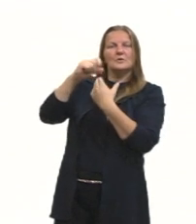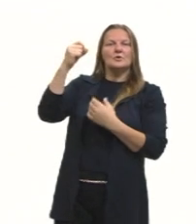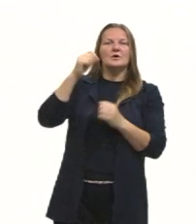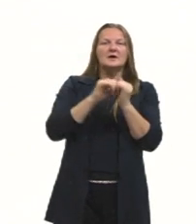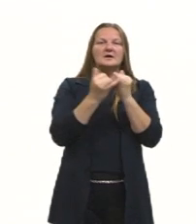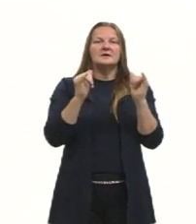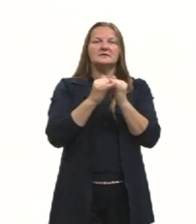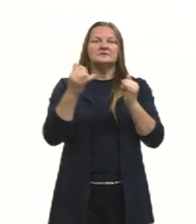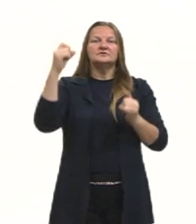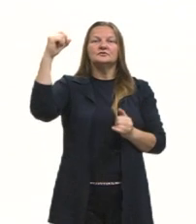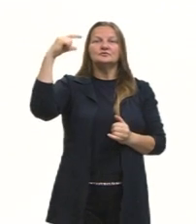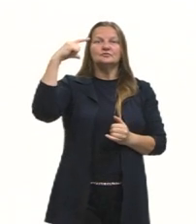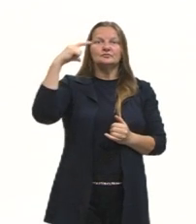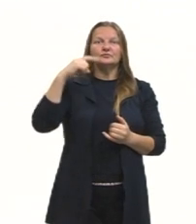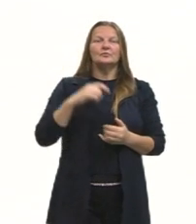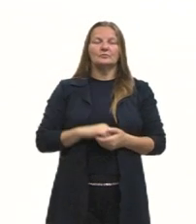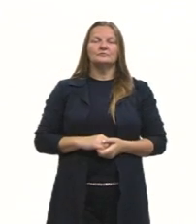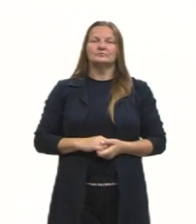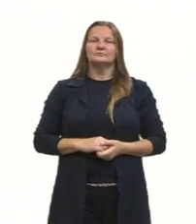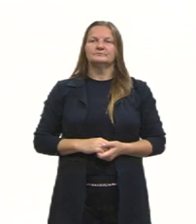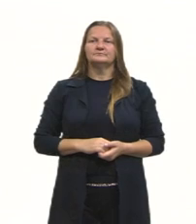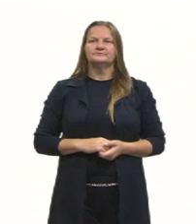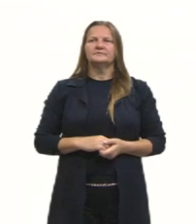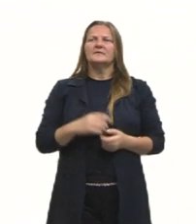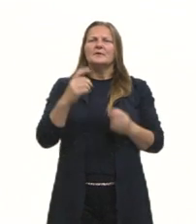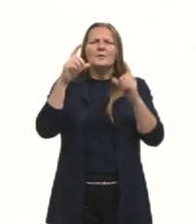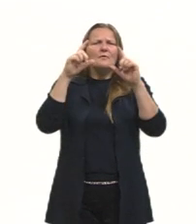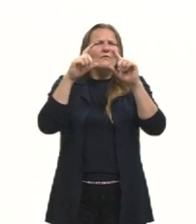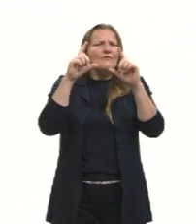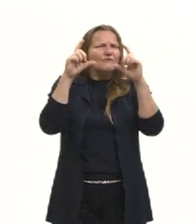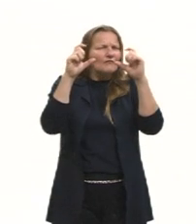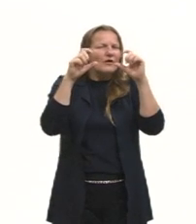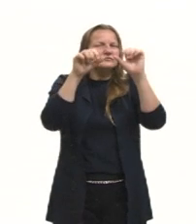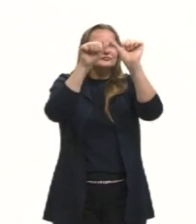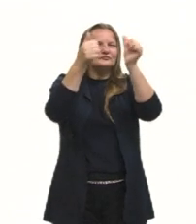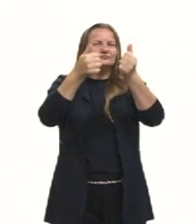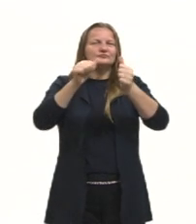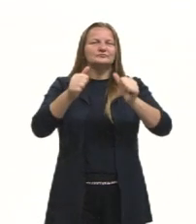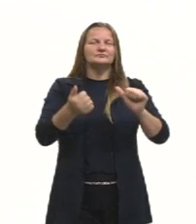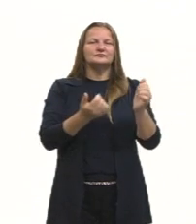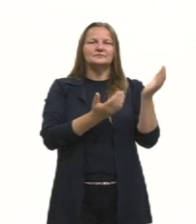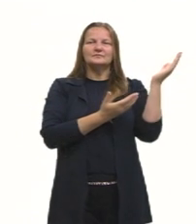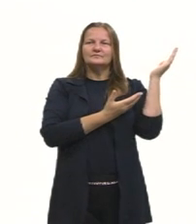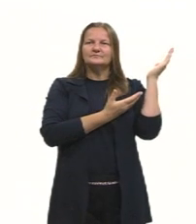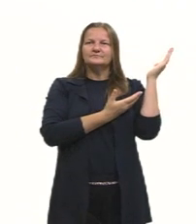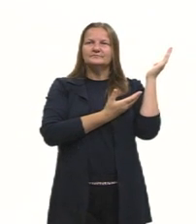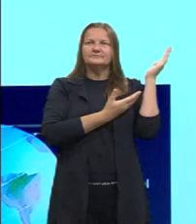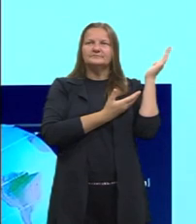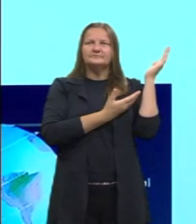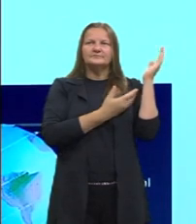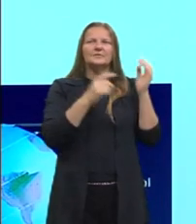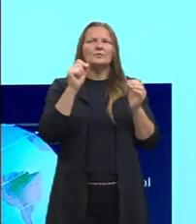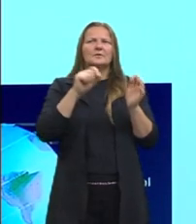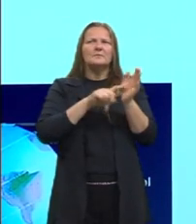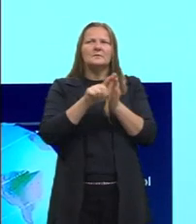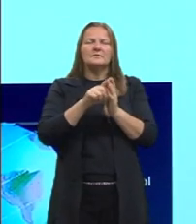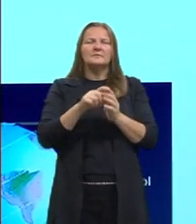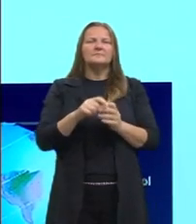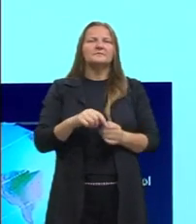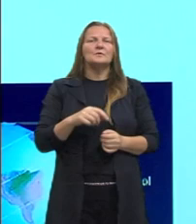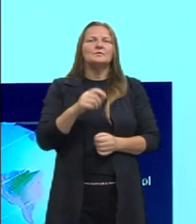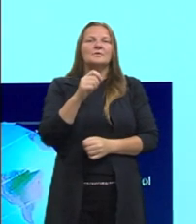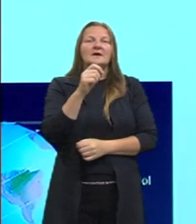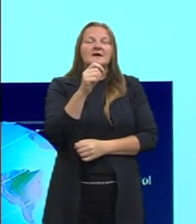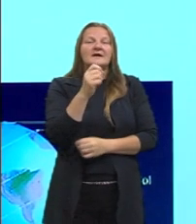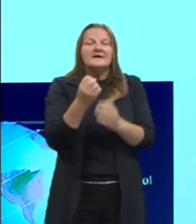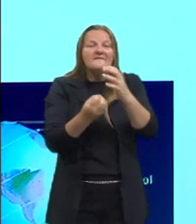aqui que vai aparecer para vocês, vai mostrar, é justamente o que ele está perguntando, tá? Primavera, nós